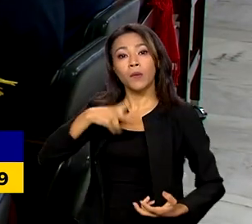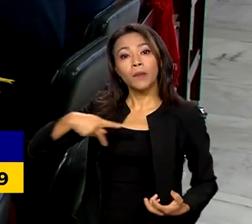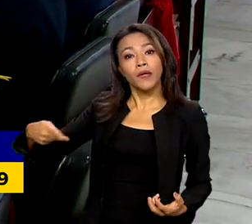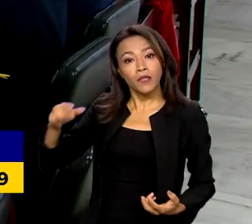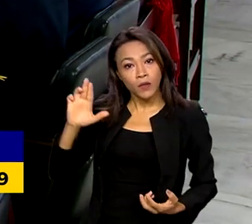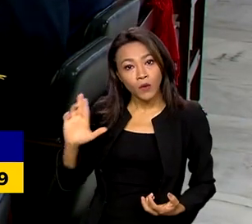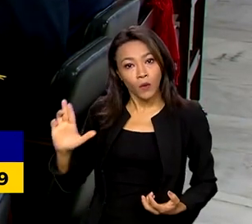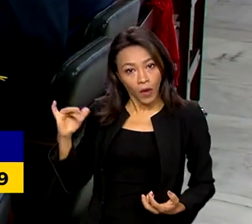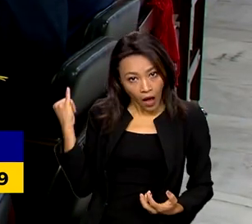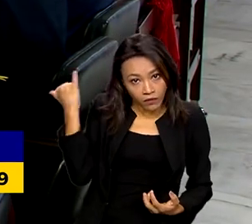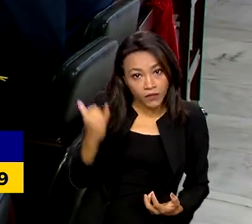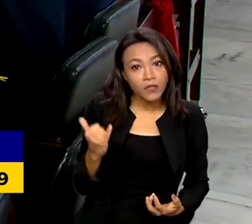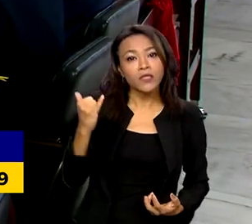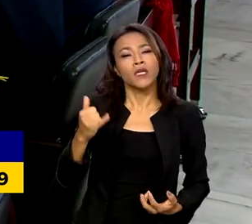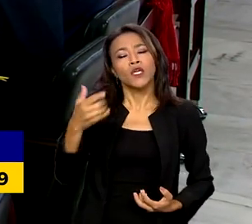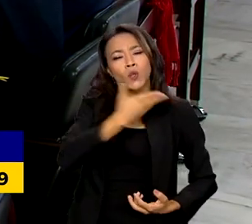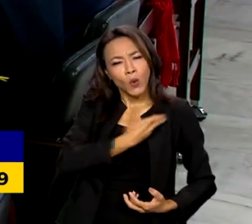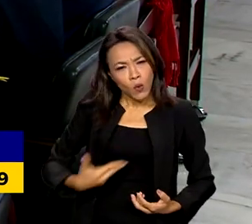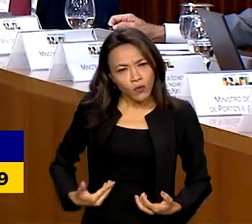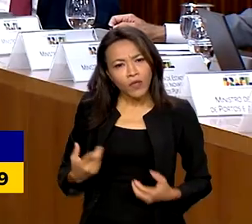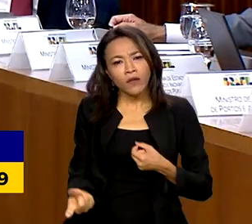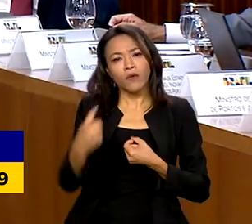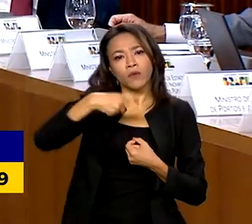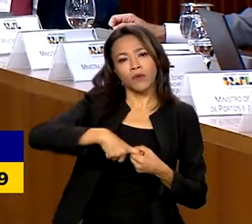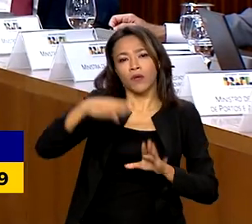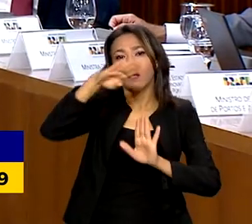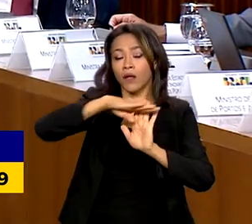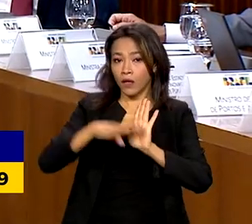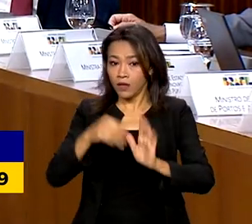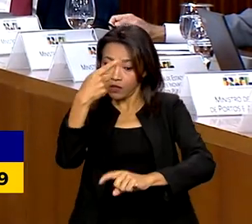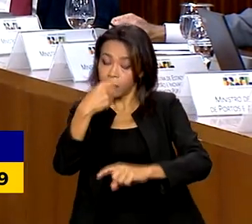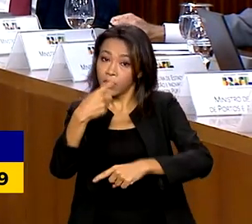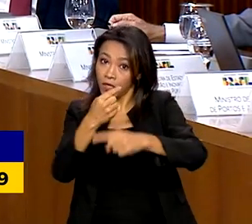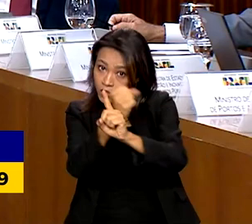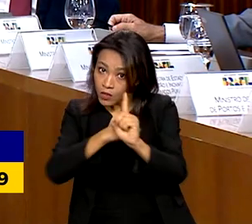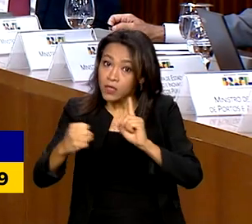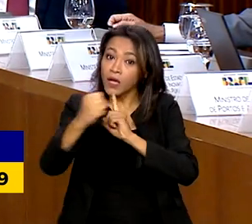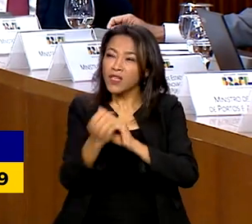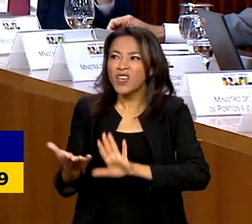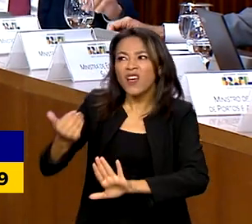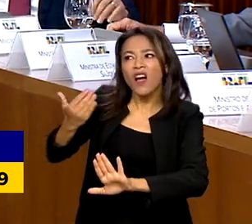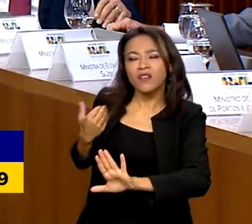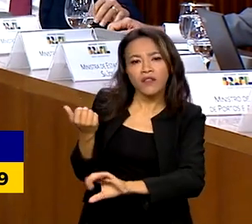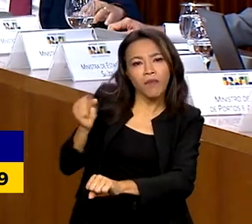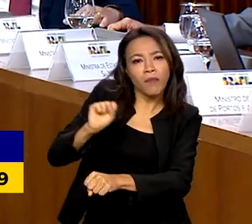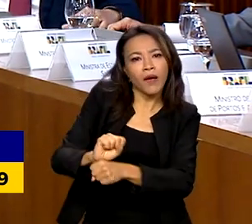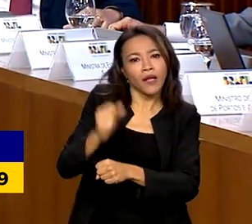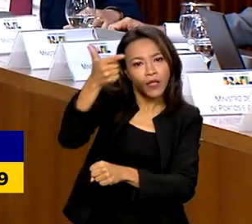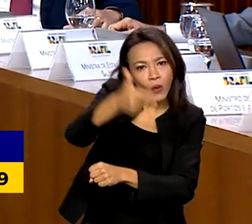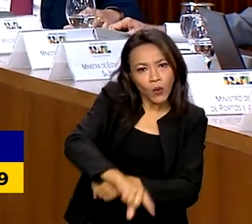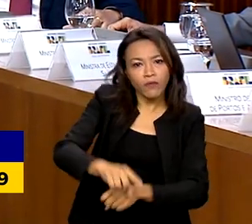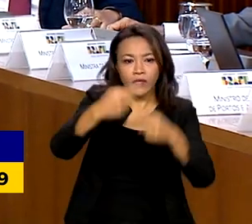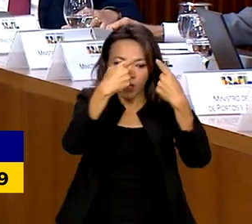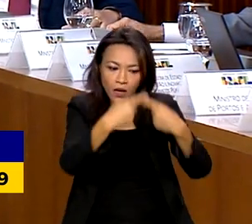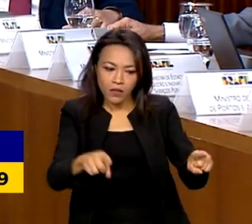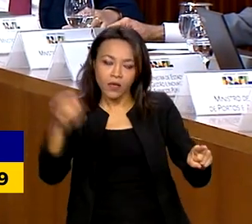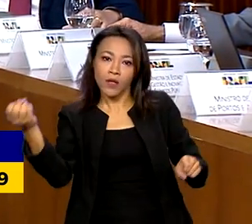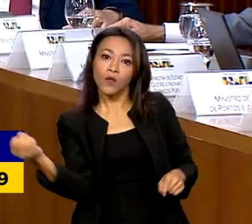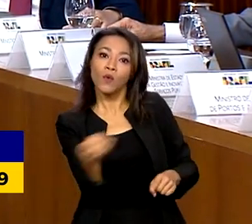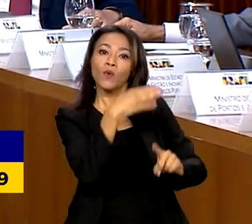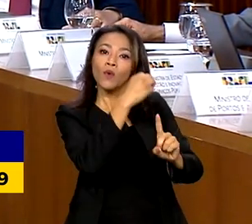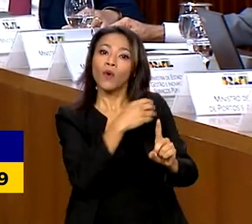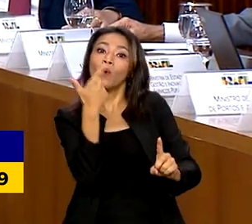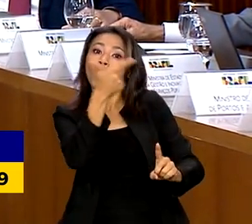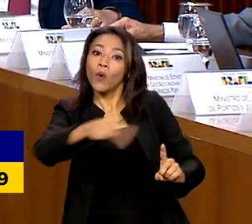retomando políticas sociais que estavam paradas e citou programas que devem ser relançados em breve, como o Luz para